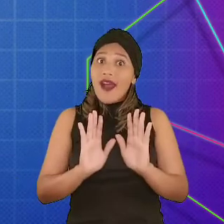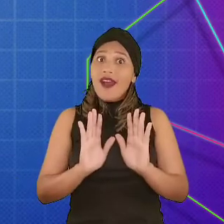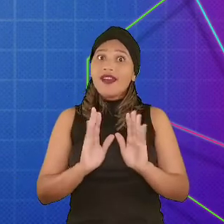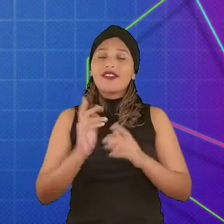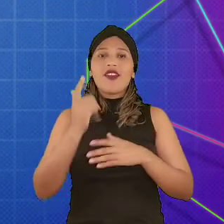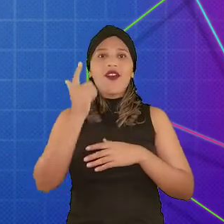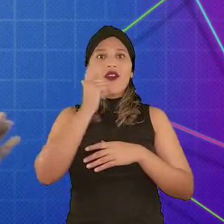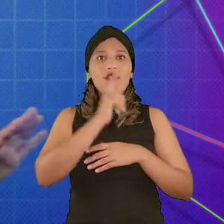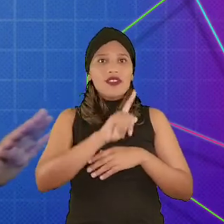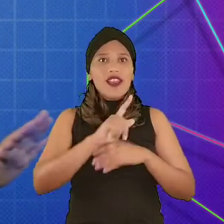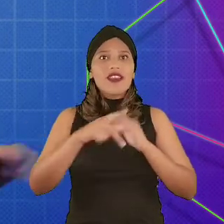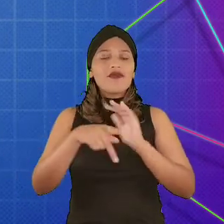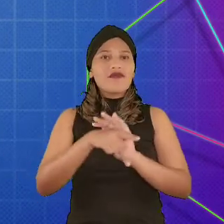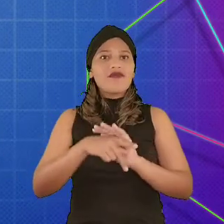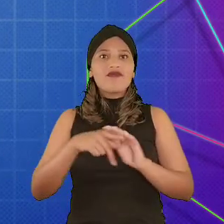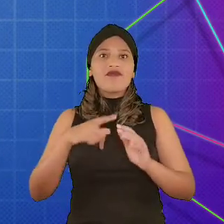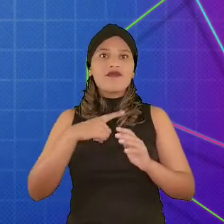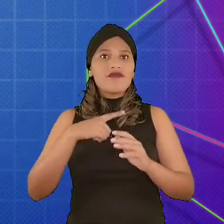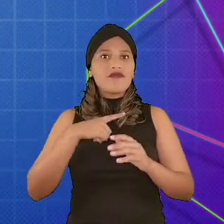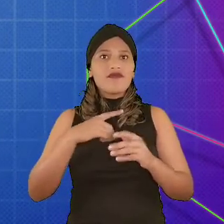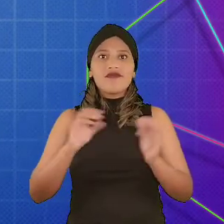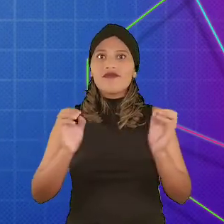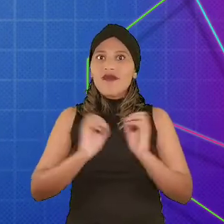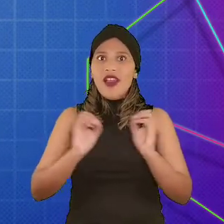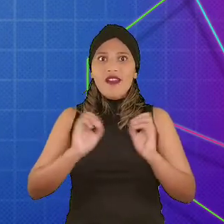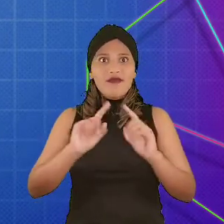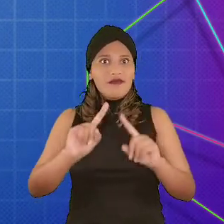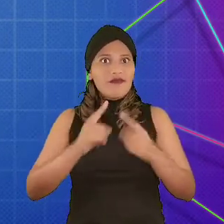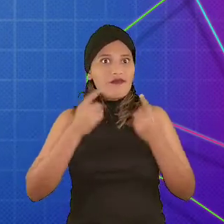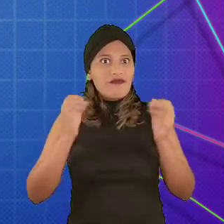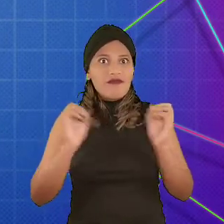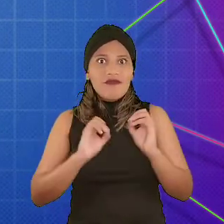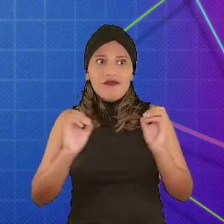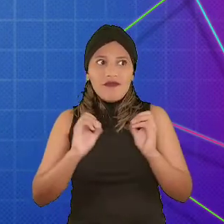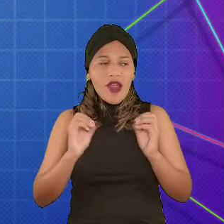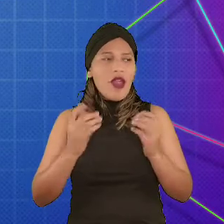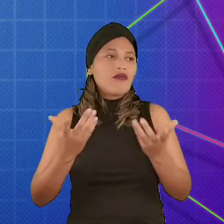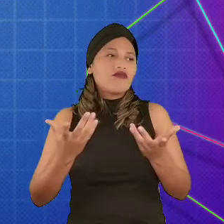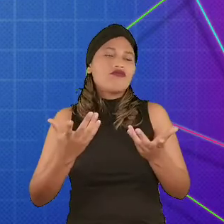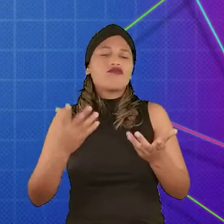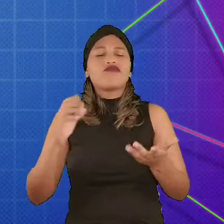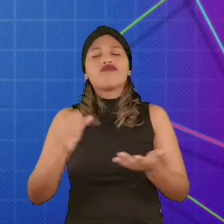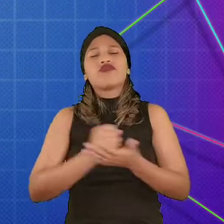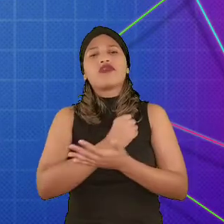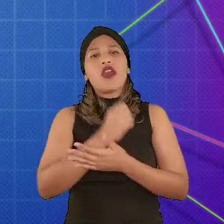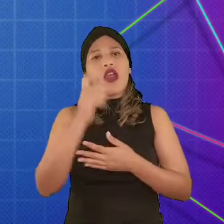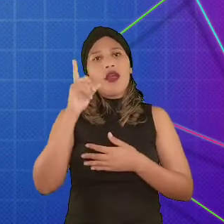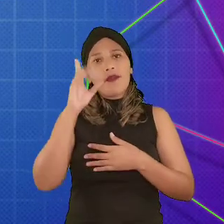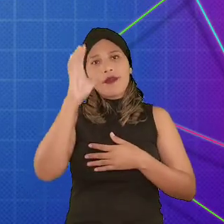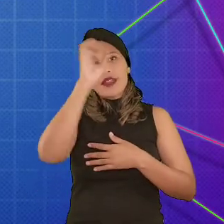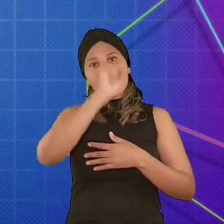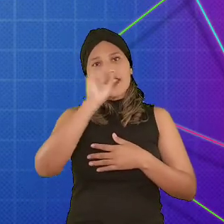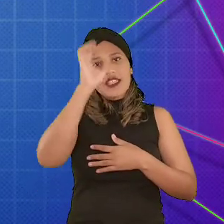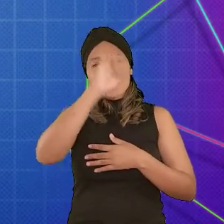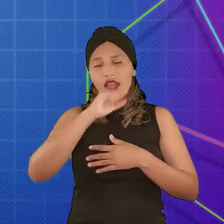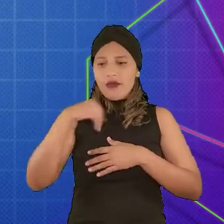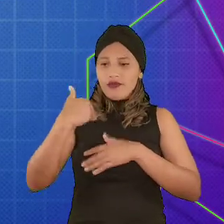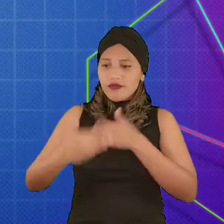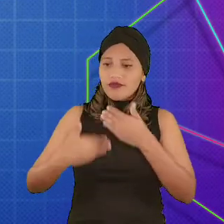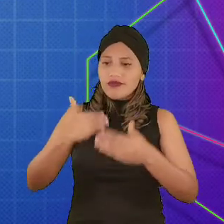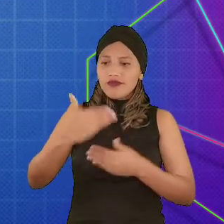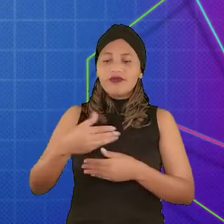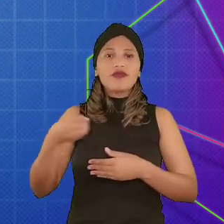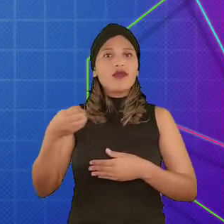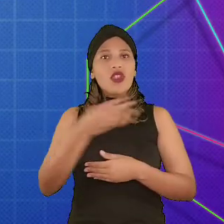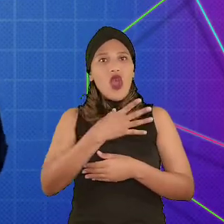consegue resolver sem um esforço gigantesco. E assim, o aprendizado vai sendo útil para passar de novos desafios